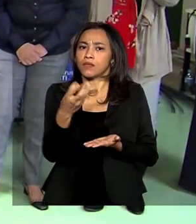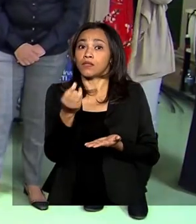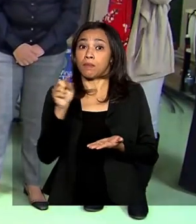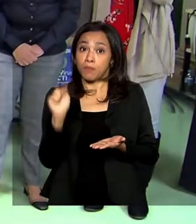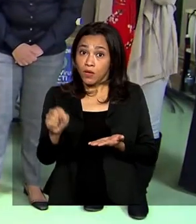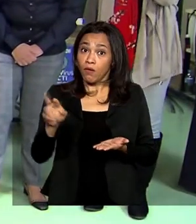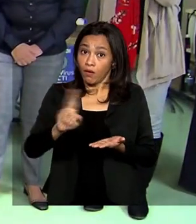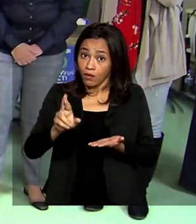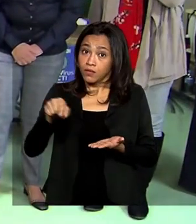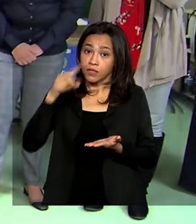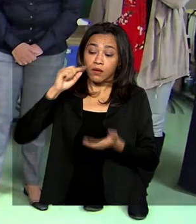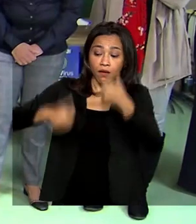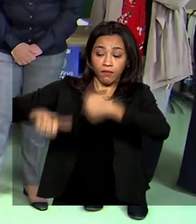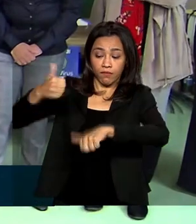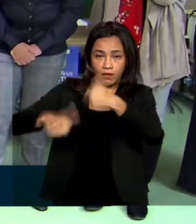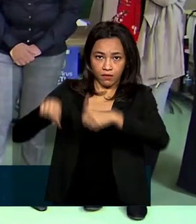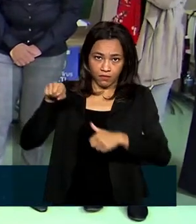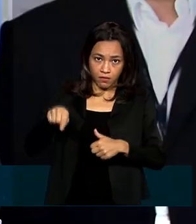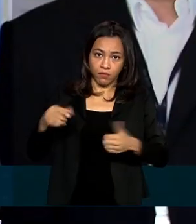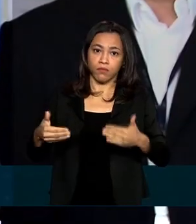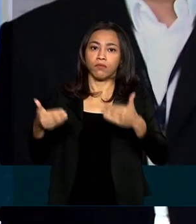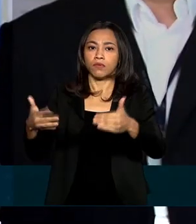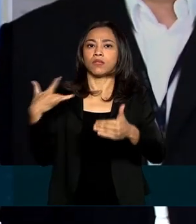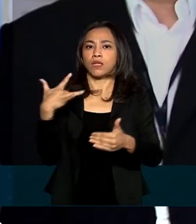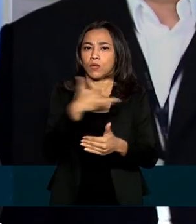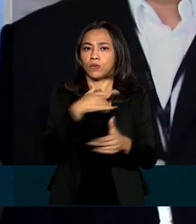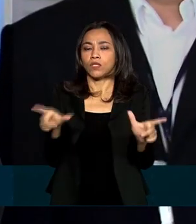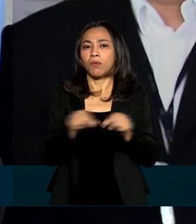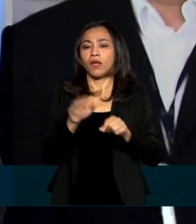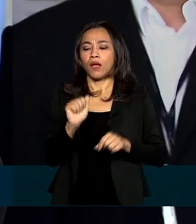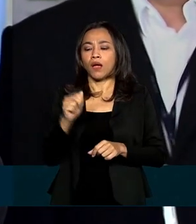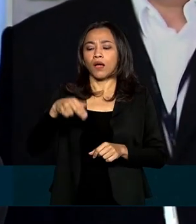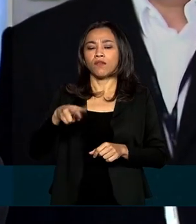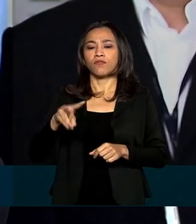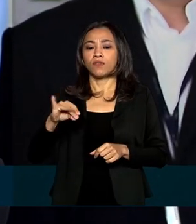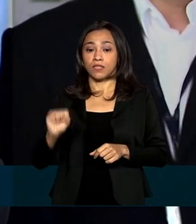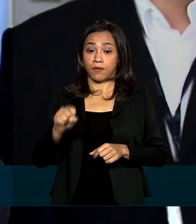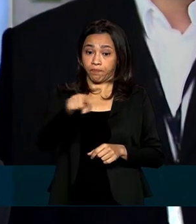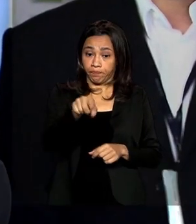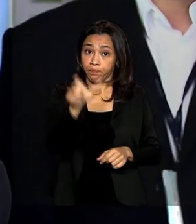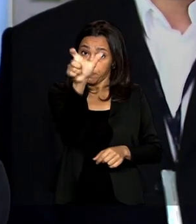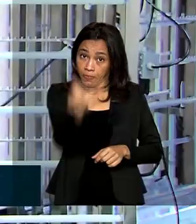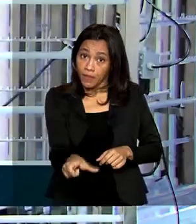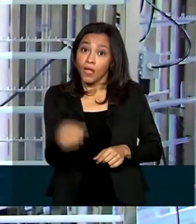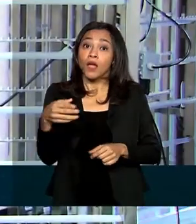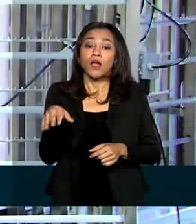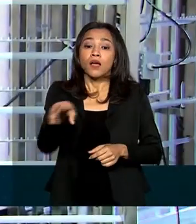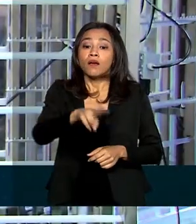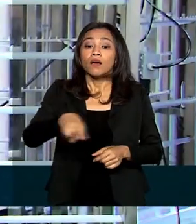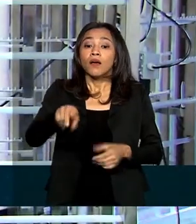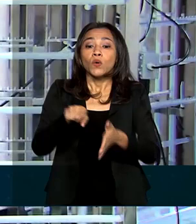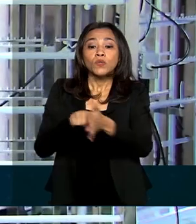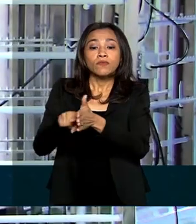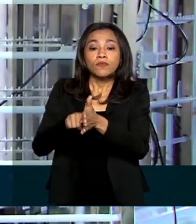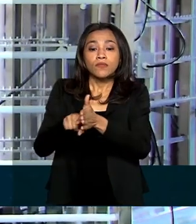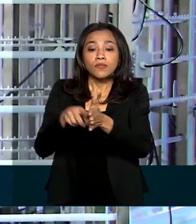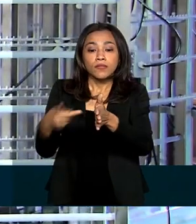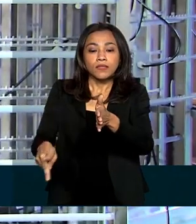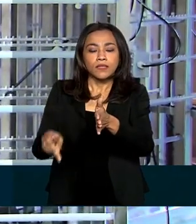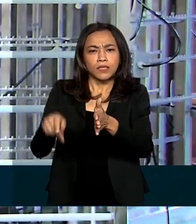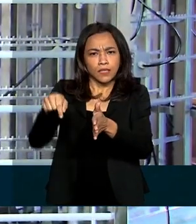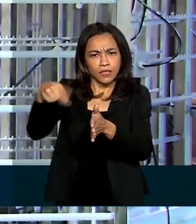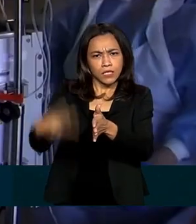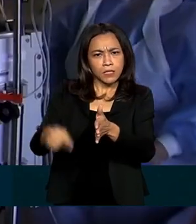Os pesquisadores do Instituto de Física da Universidade de Brasília desenvolveram este aparelho para